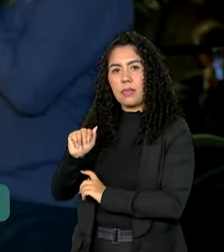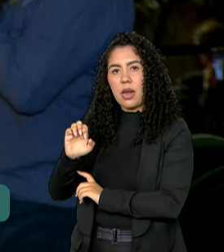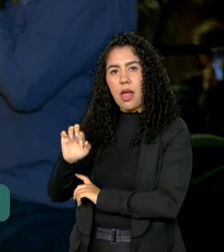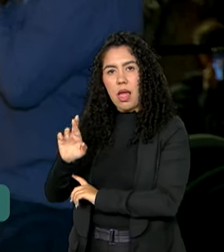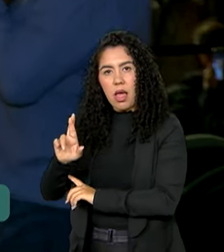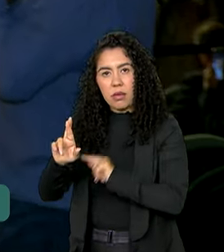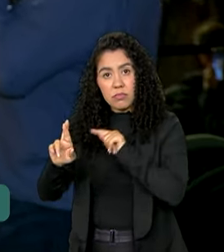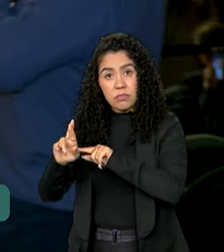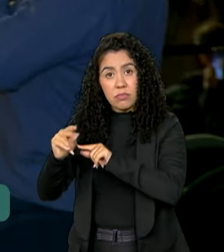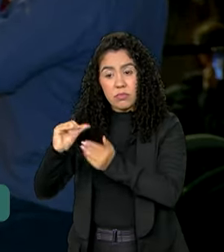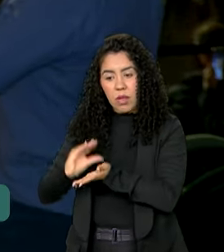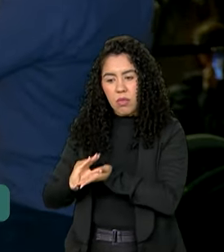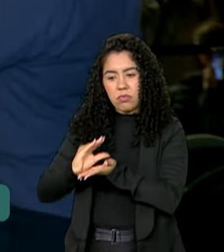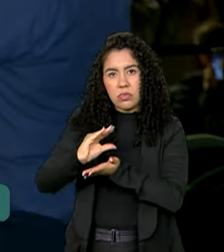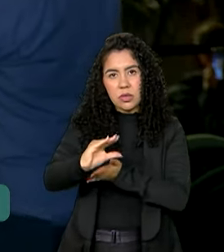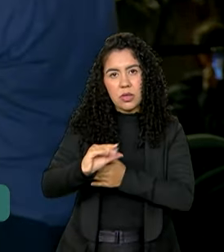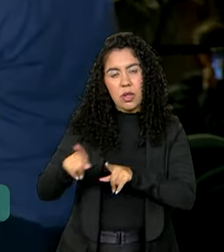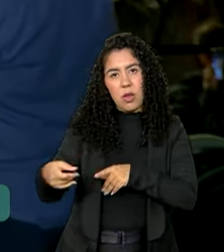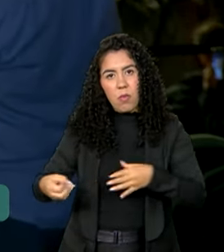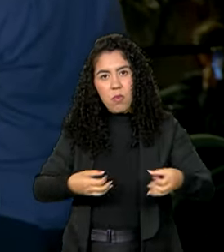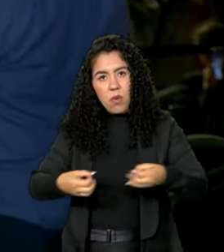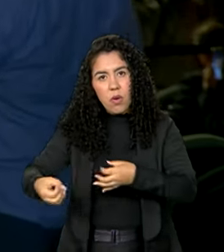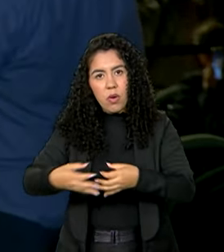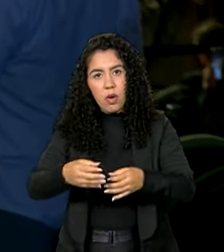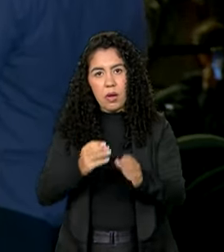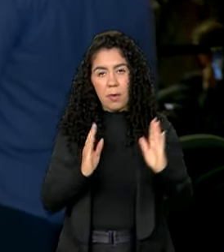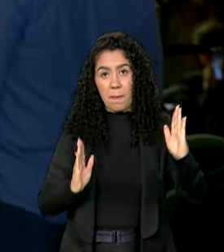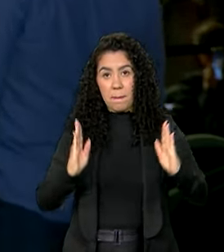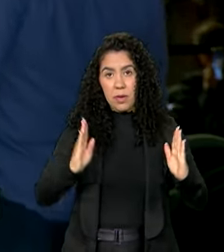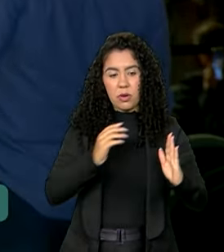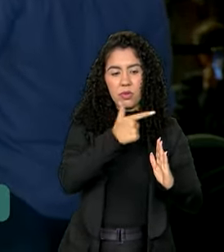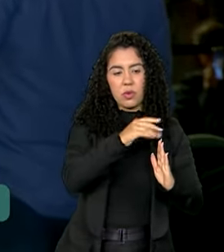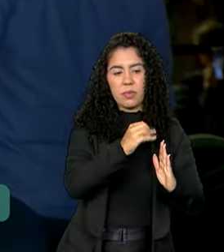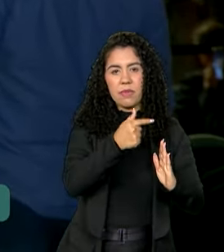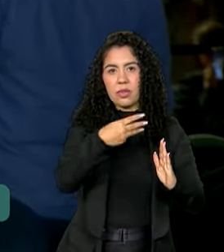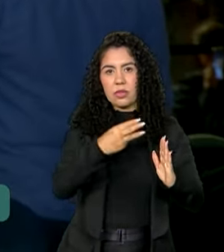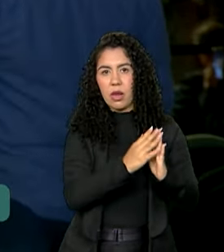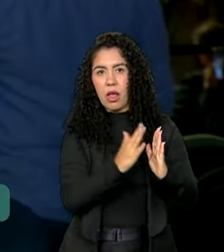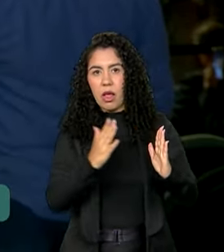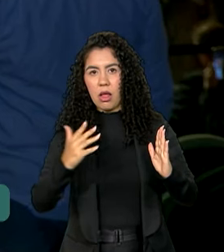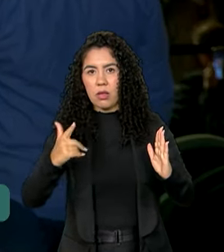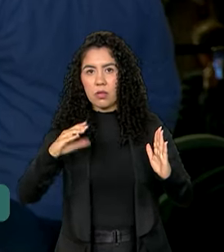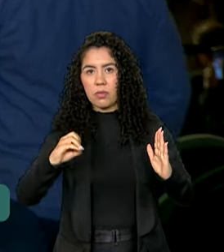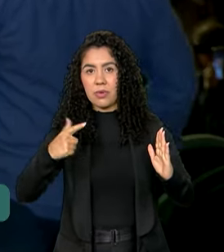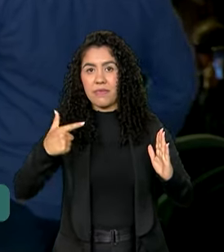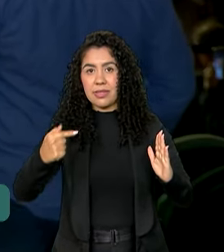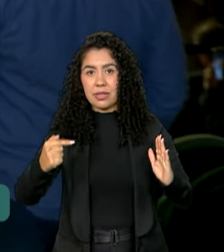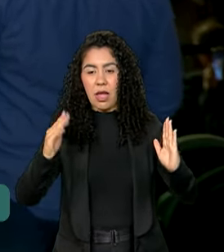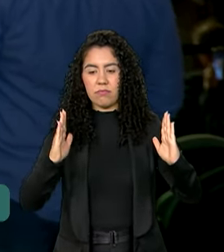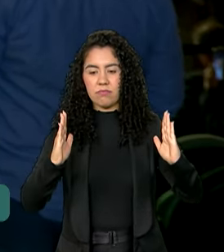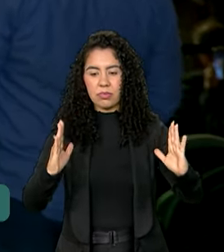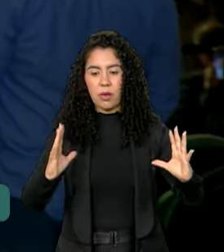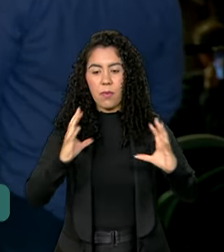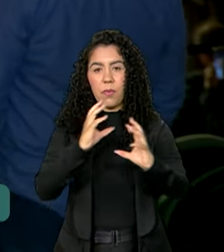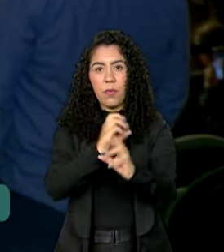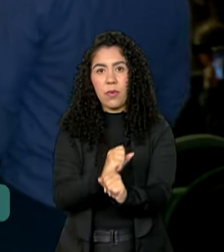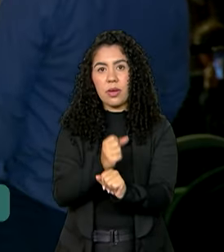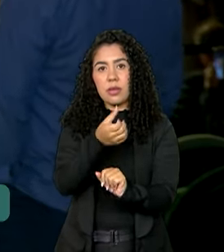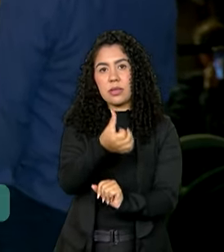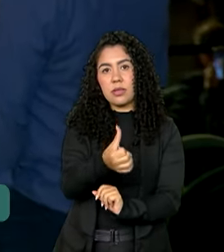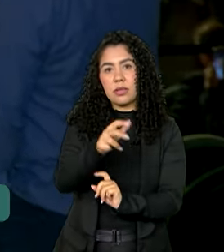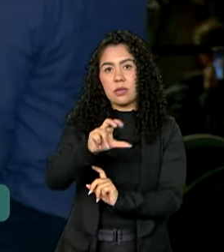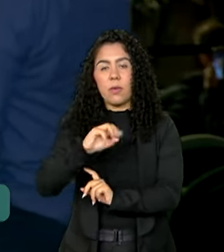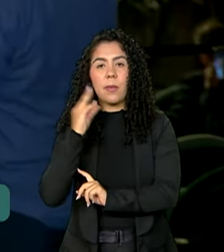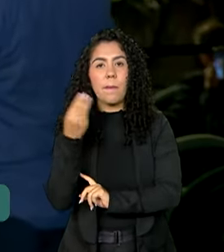inovação da empresa para o período 2023-2027 conta com R$ 650 milhões,